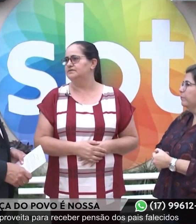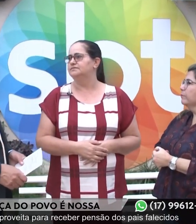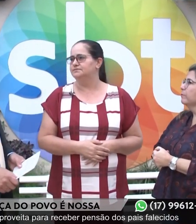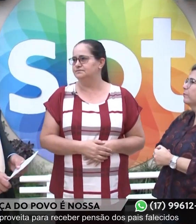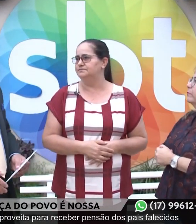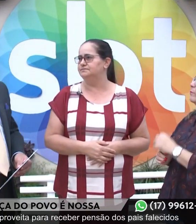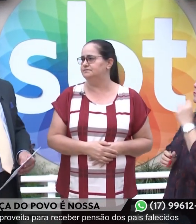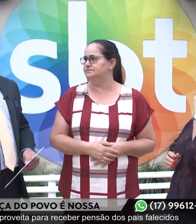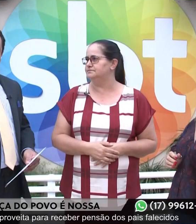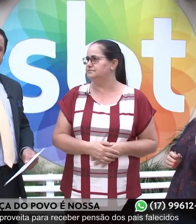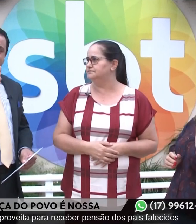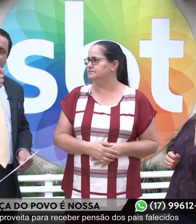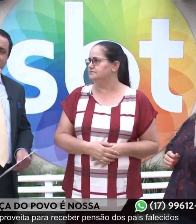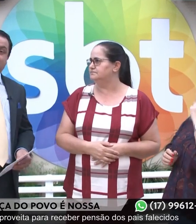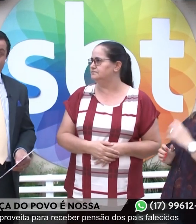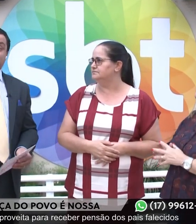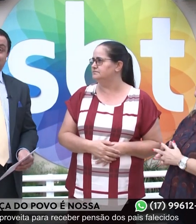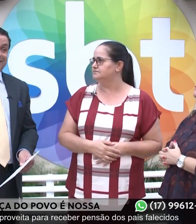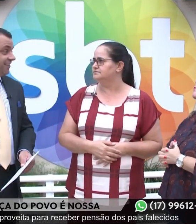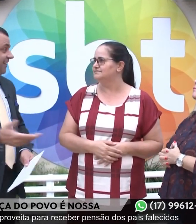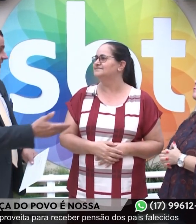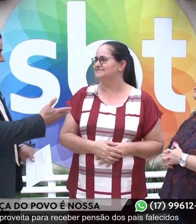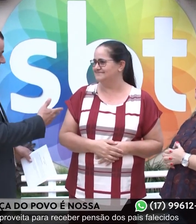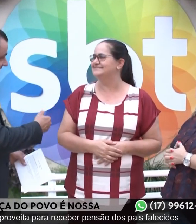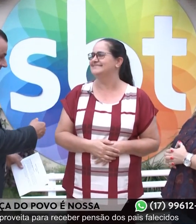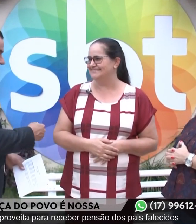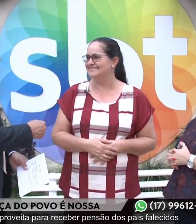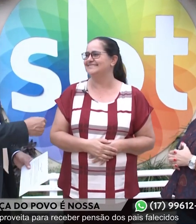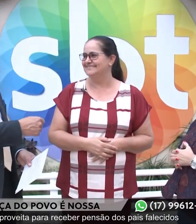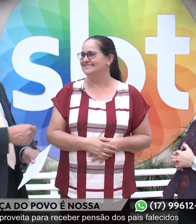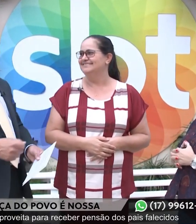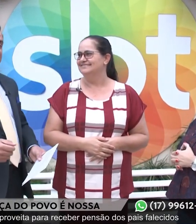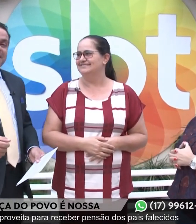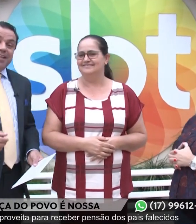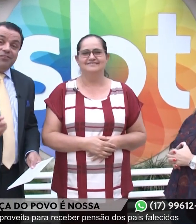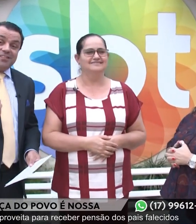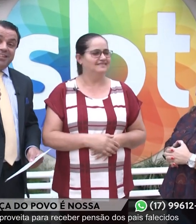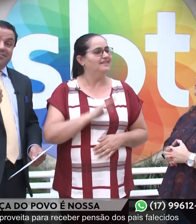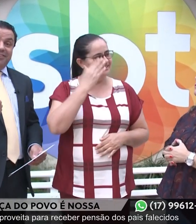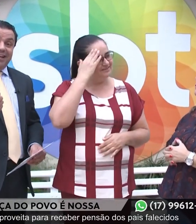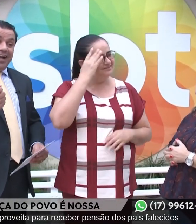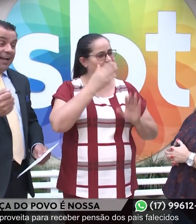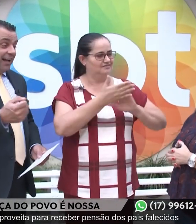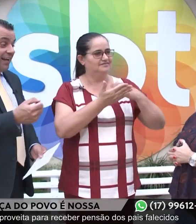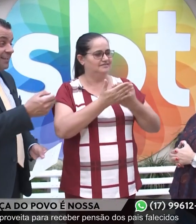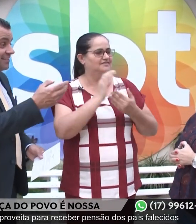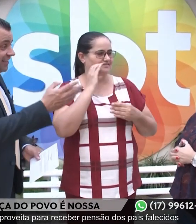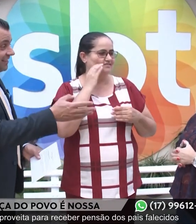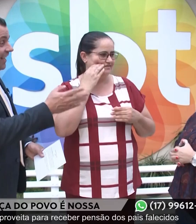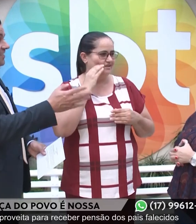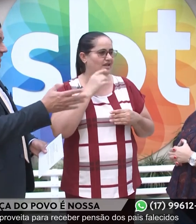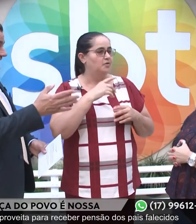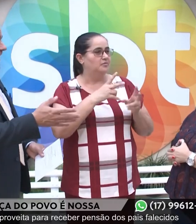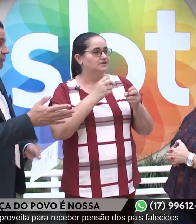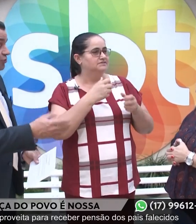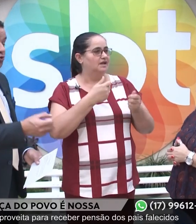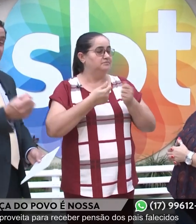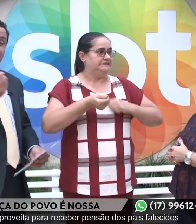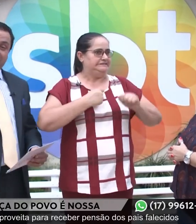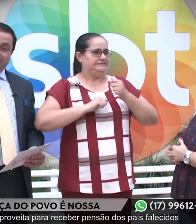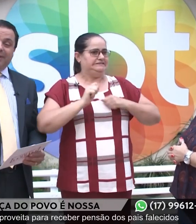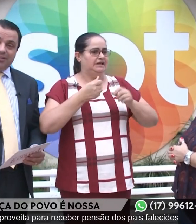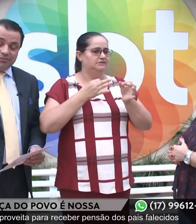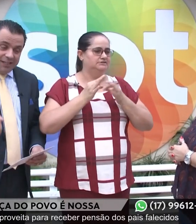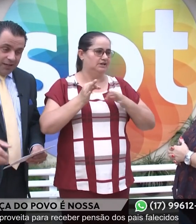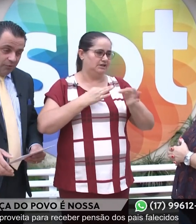Meu Deus! Gente, eu consegui entender, Claudete traduzindo aqui, e você vê a ansiedade da Cláudia,